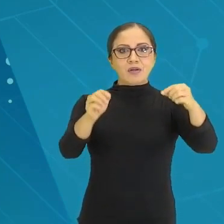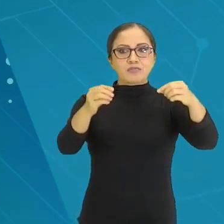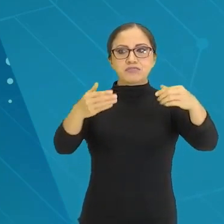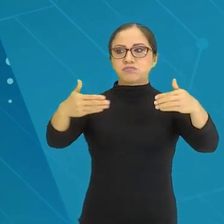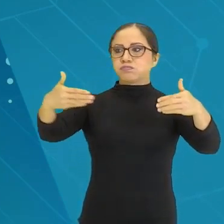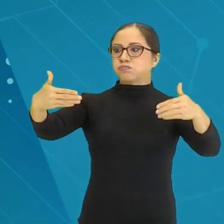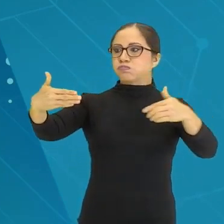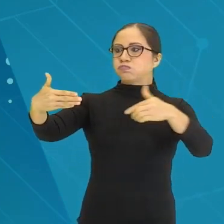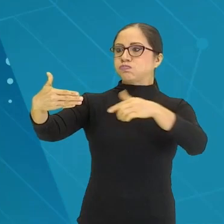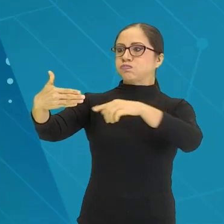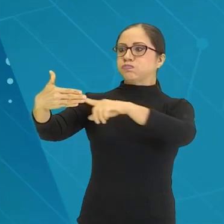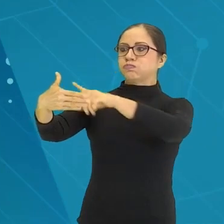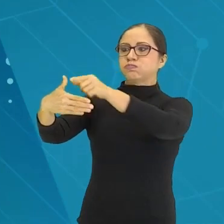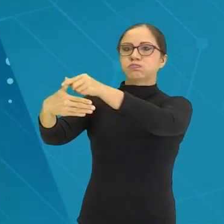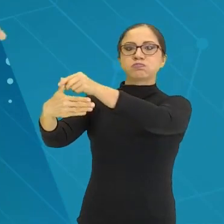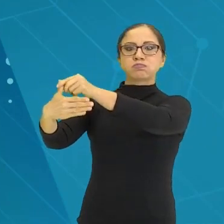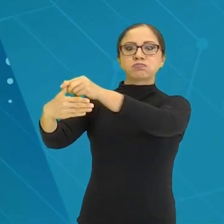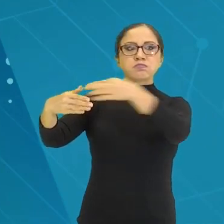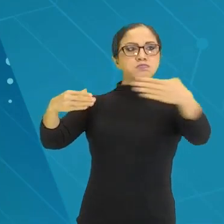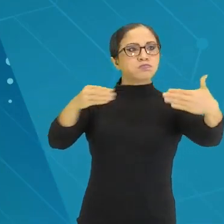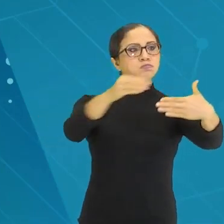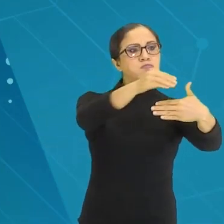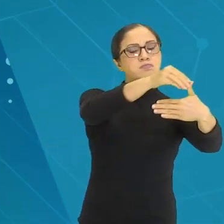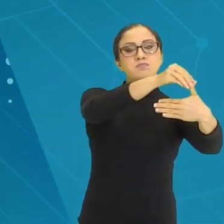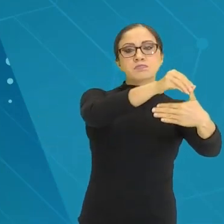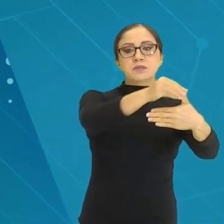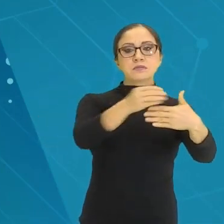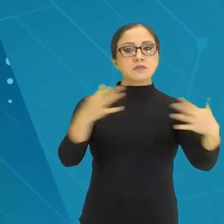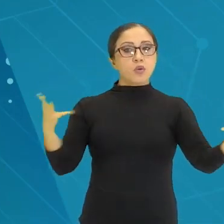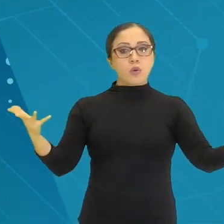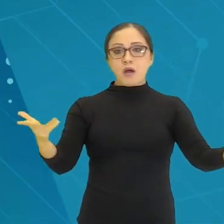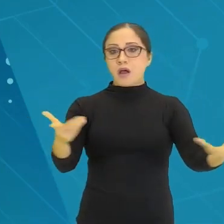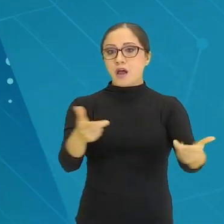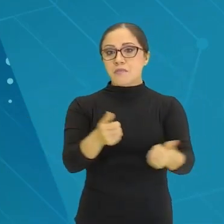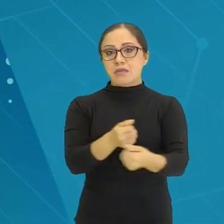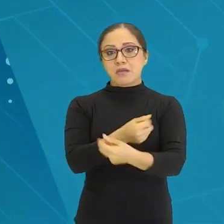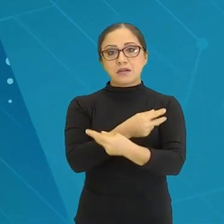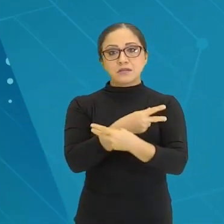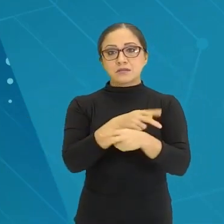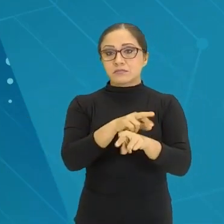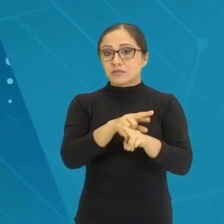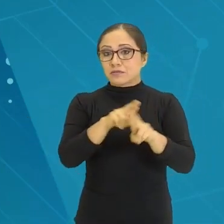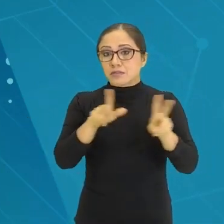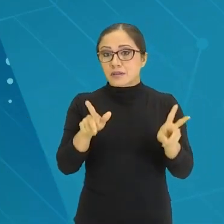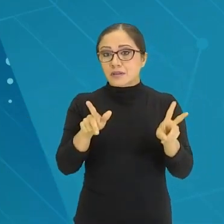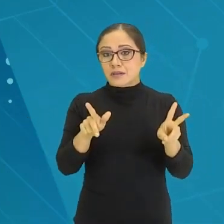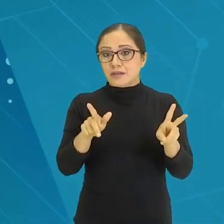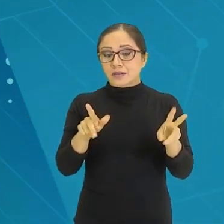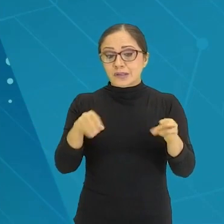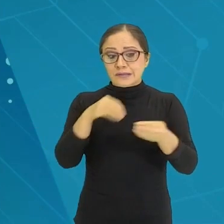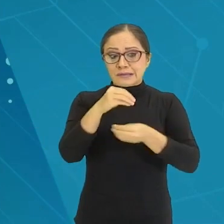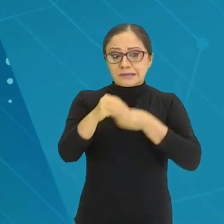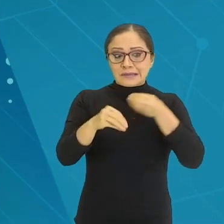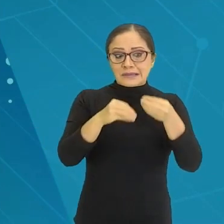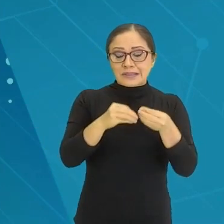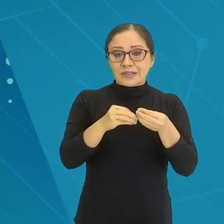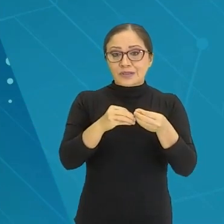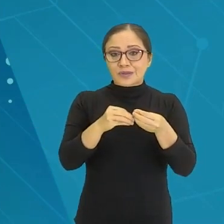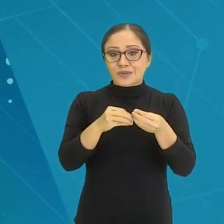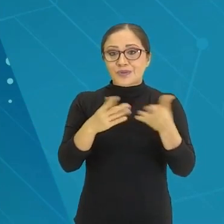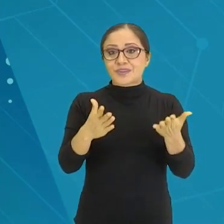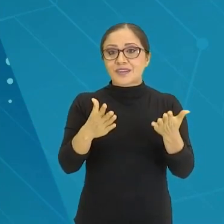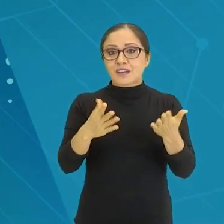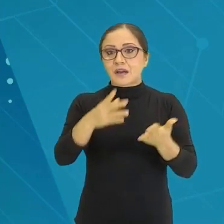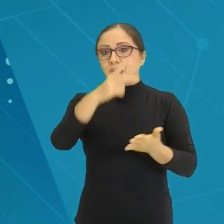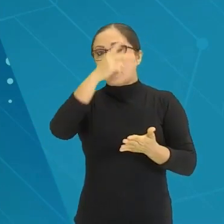habilidades diferentes que quando se juntam, a gente diz assim, essa pessoa agora tem competência